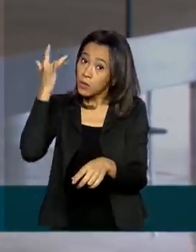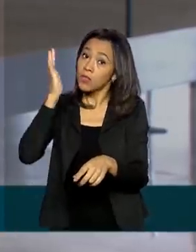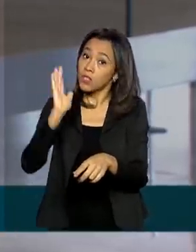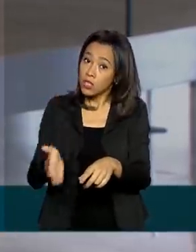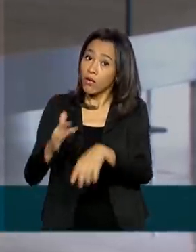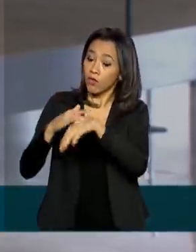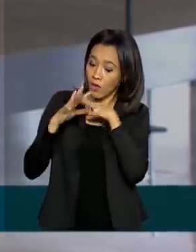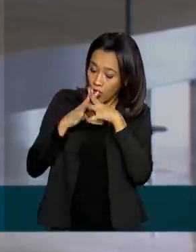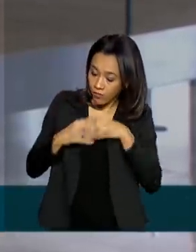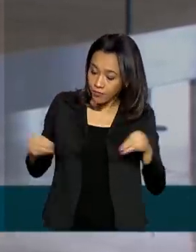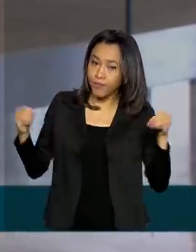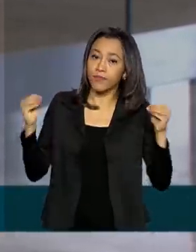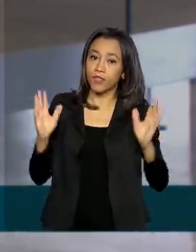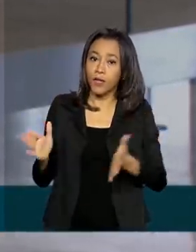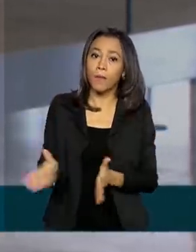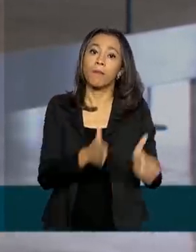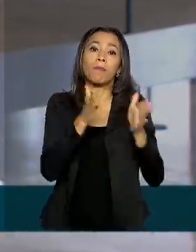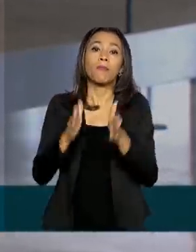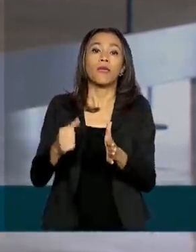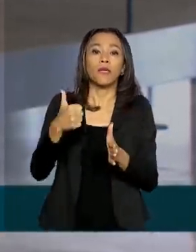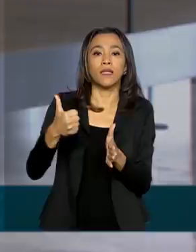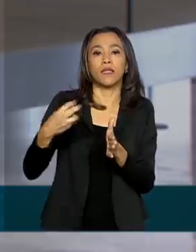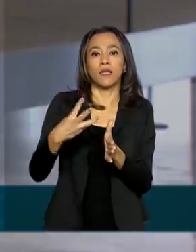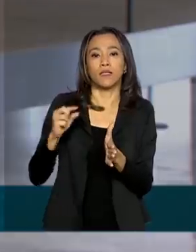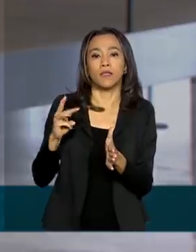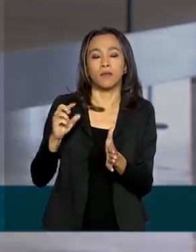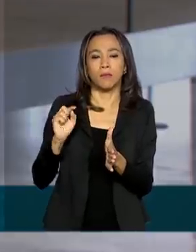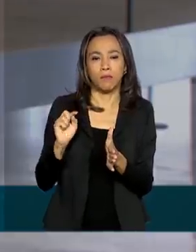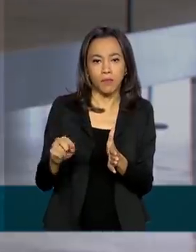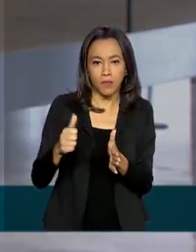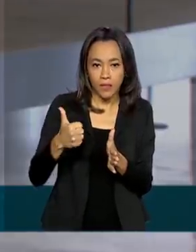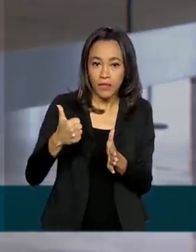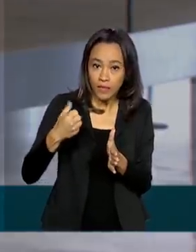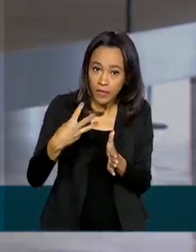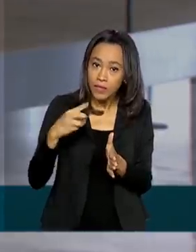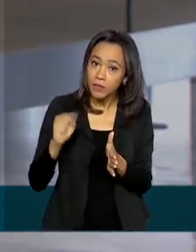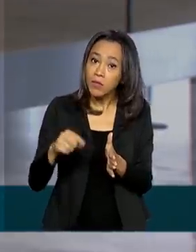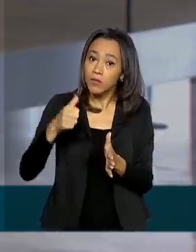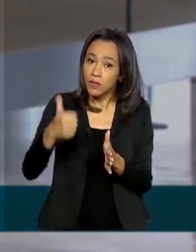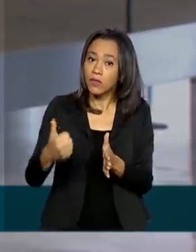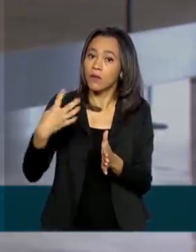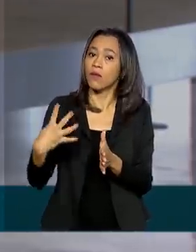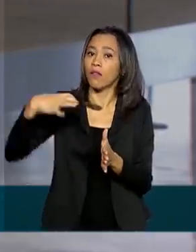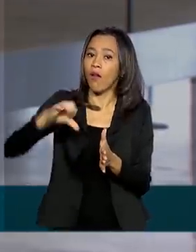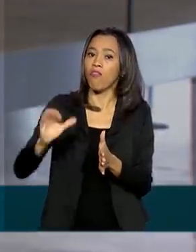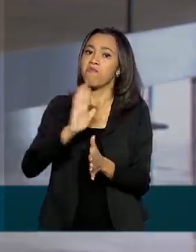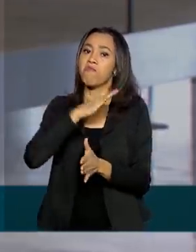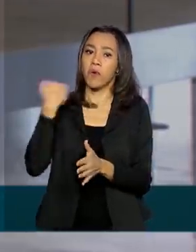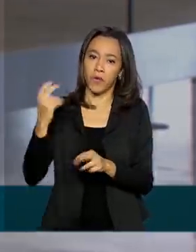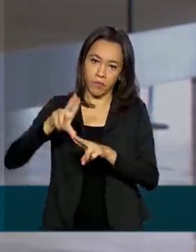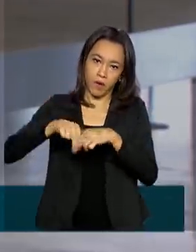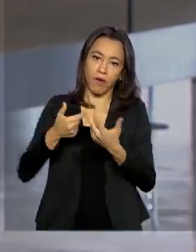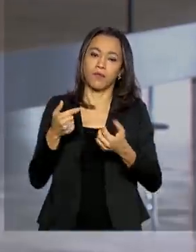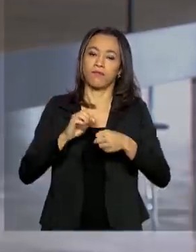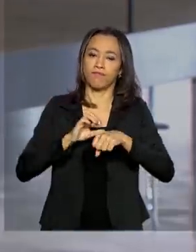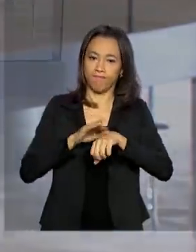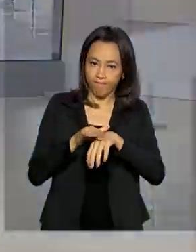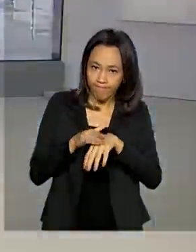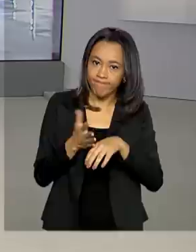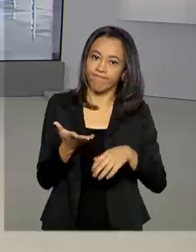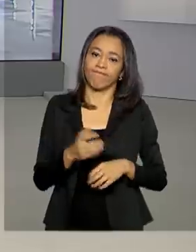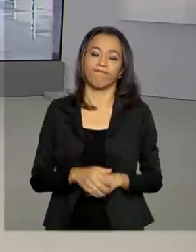recuperadas e 13.149 morreram por conta da doença. Renata, eu volto com você.